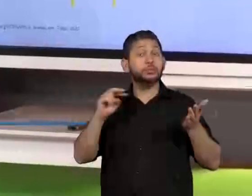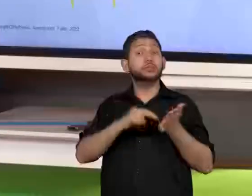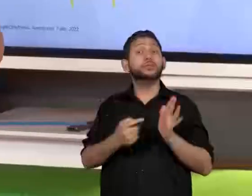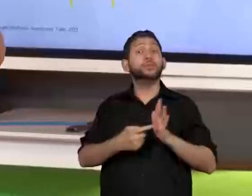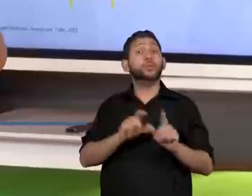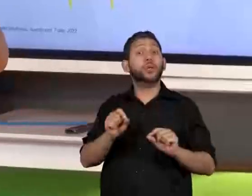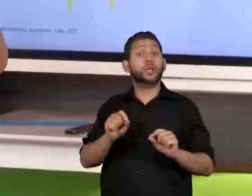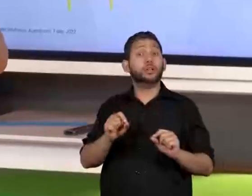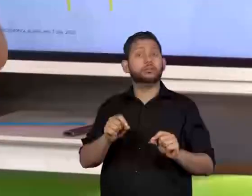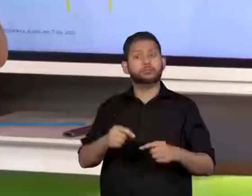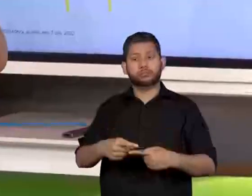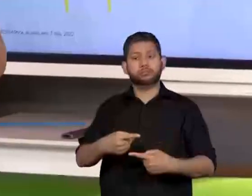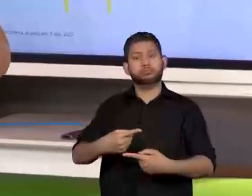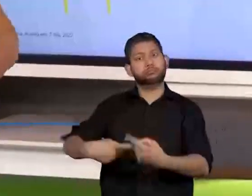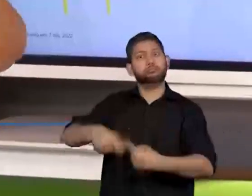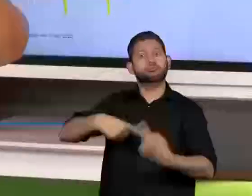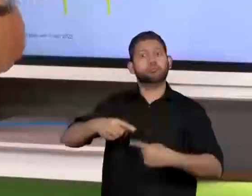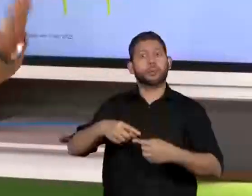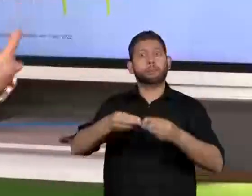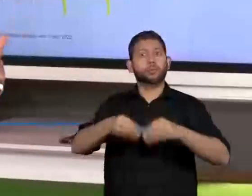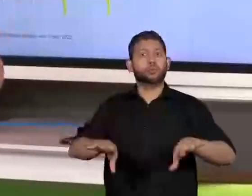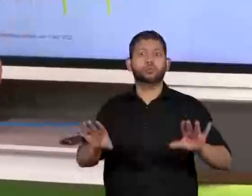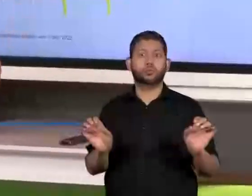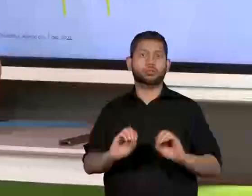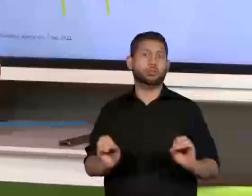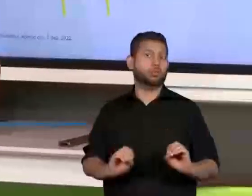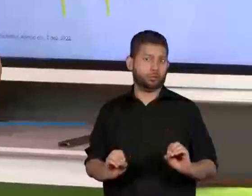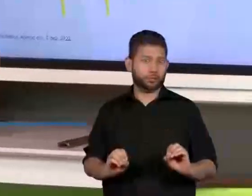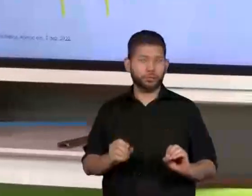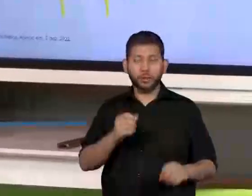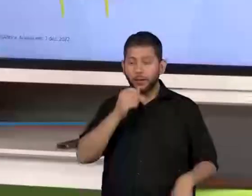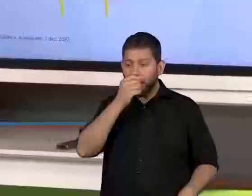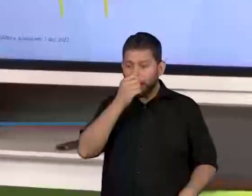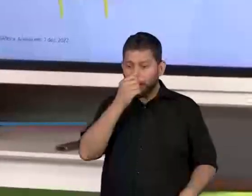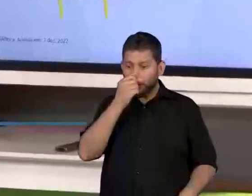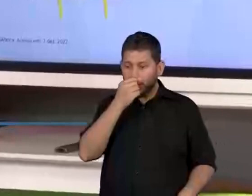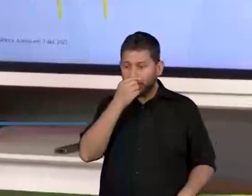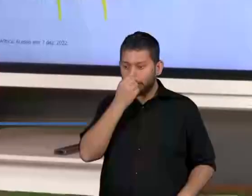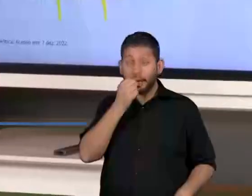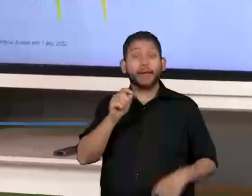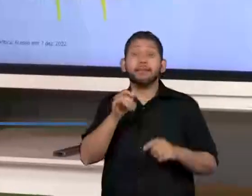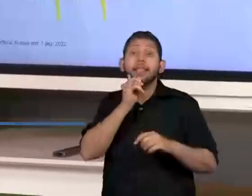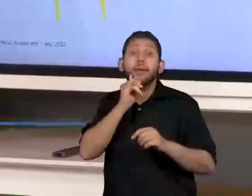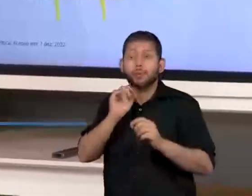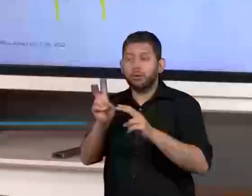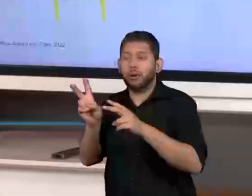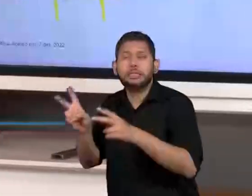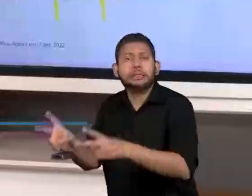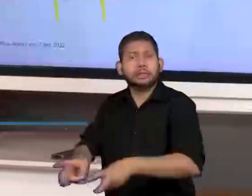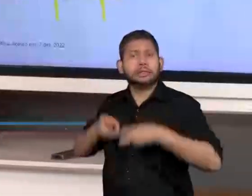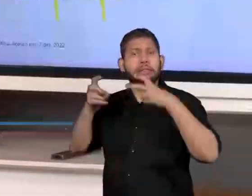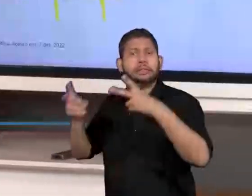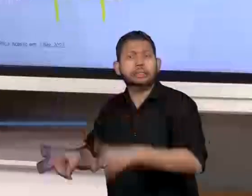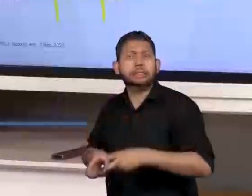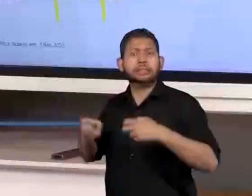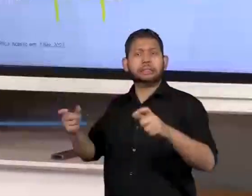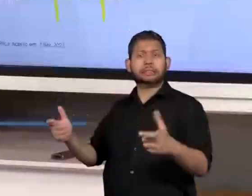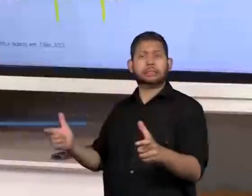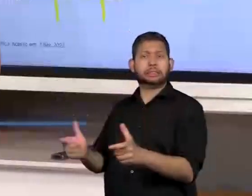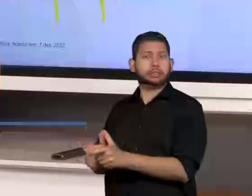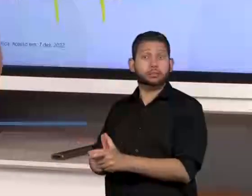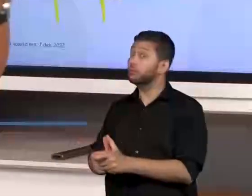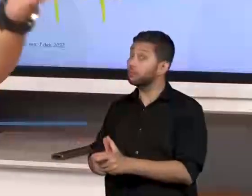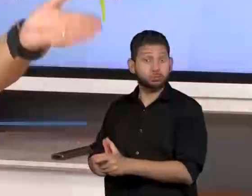Pensando no período industrial, todo o nosso tempo que nós estamos, tempo moderno agora, nós temos as